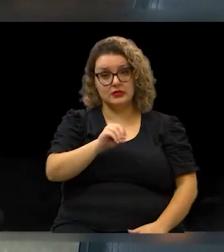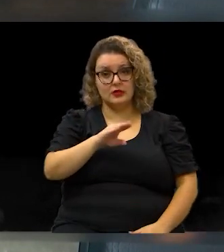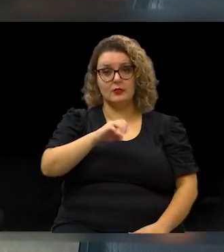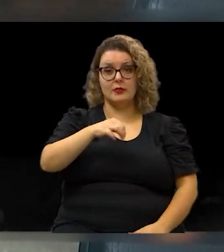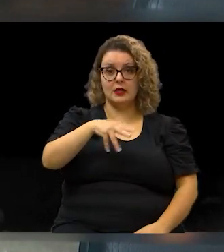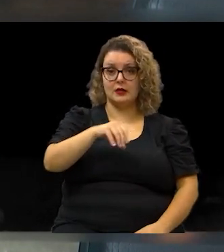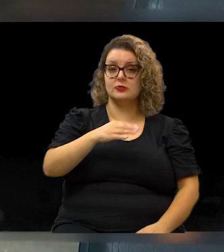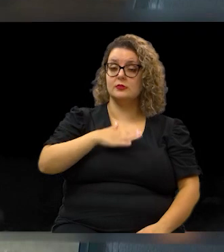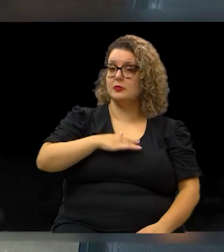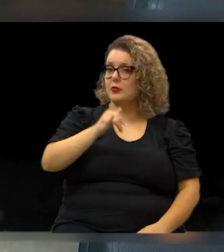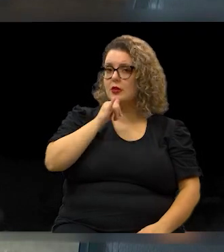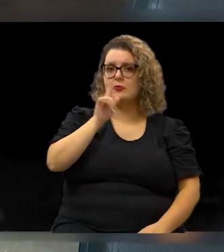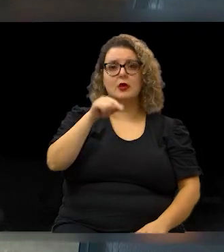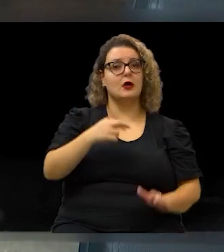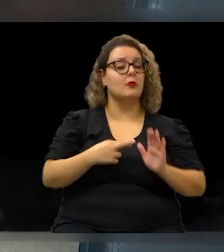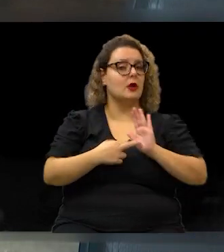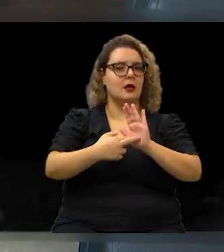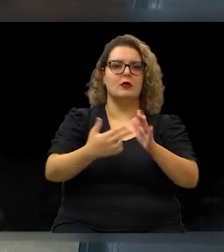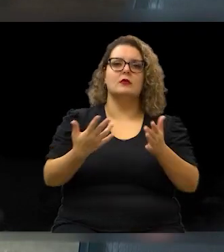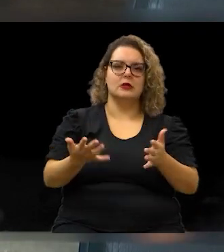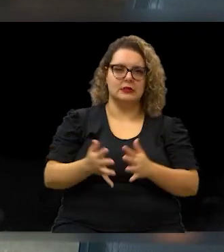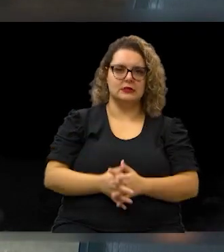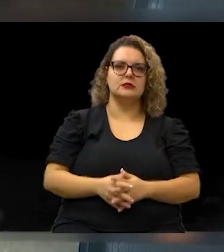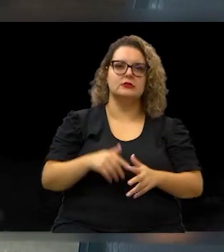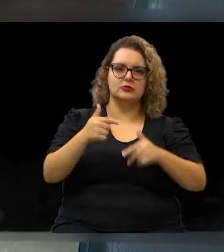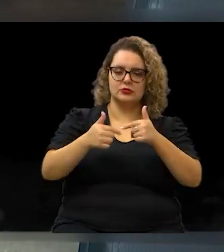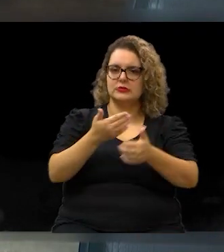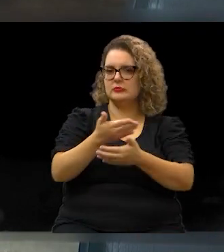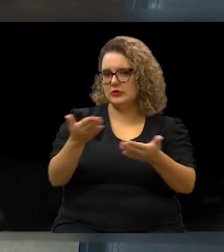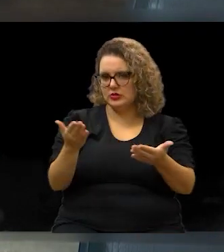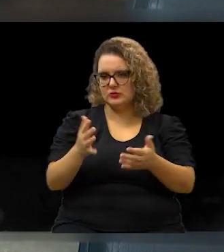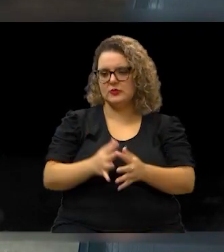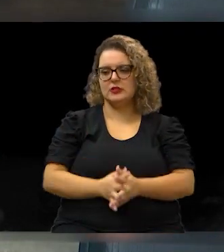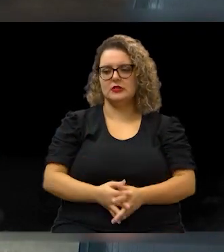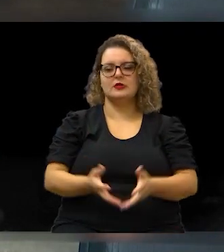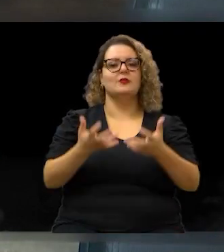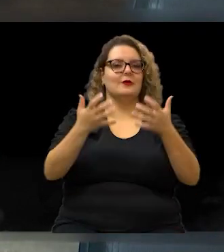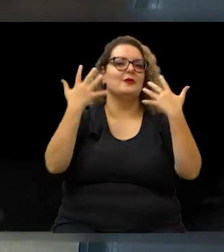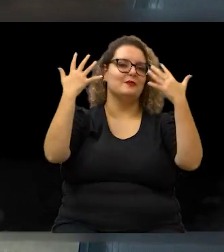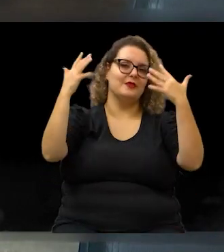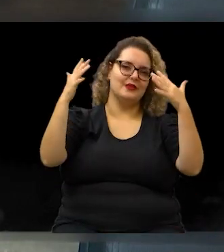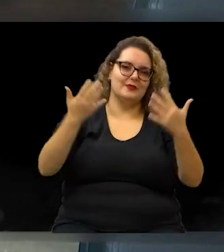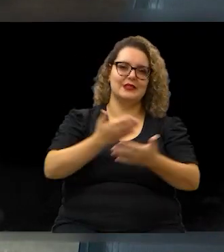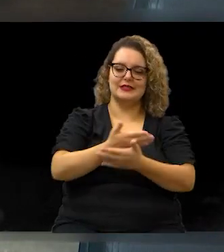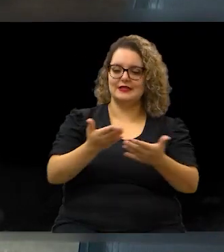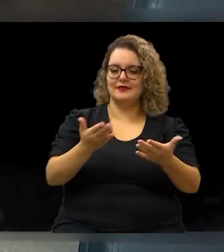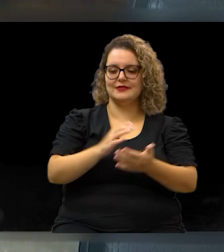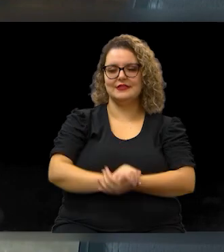mim é um exemplo, é uma referência, né, o trabalho de vocês, então quero parabenizar também vocês.